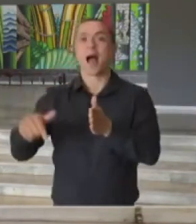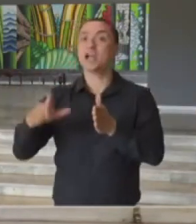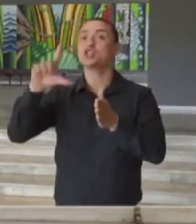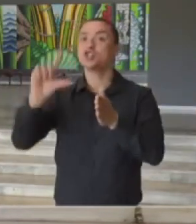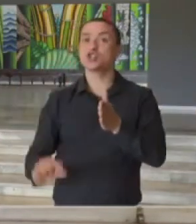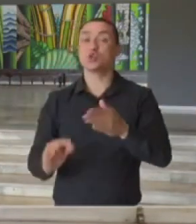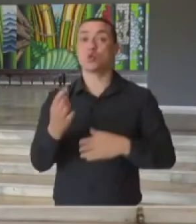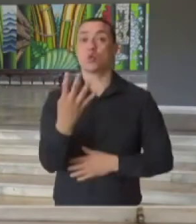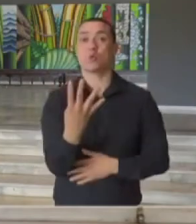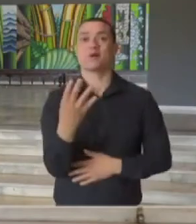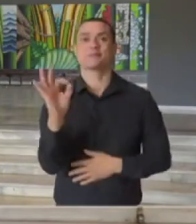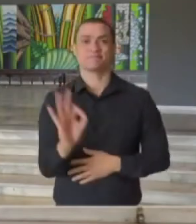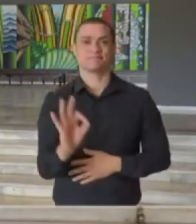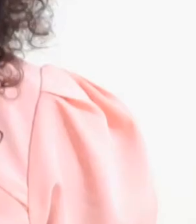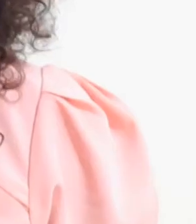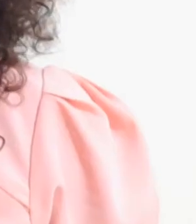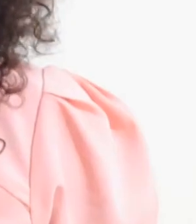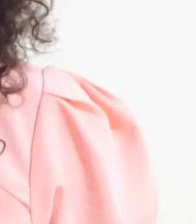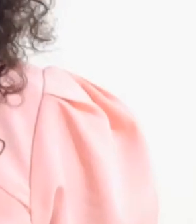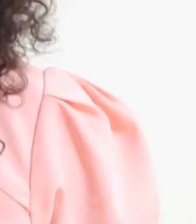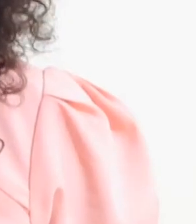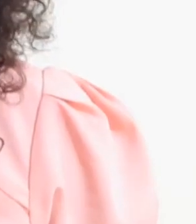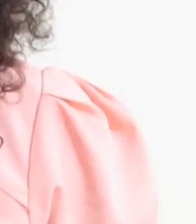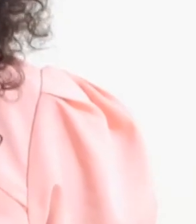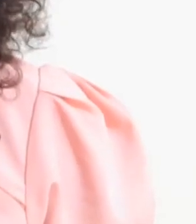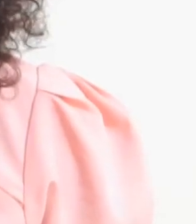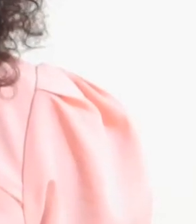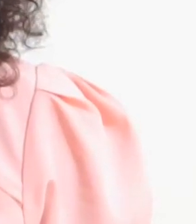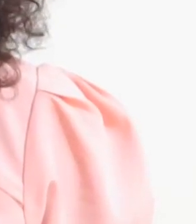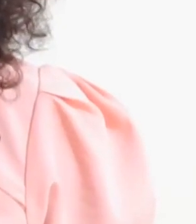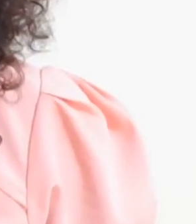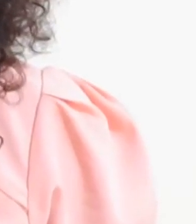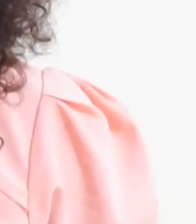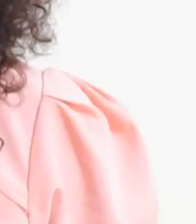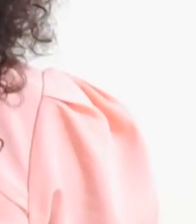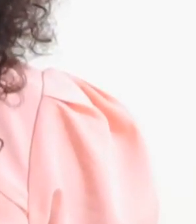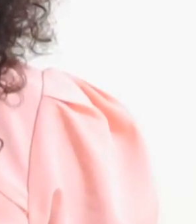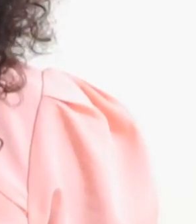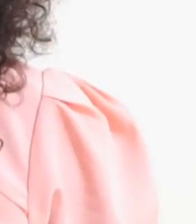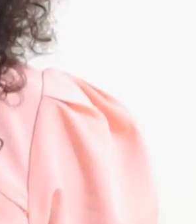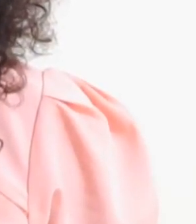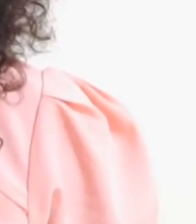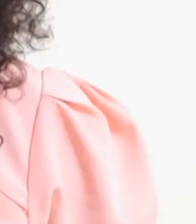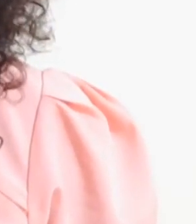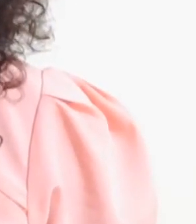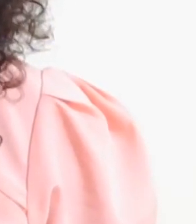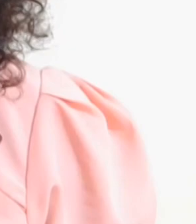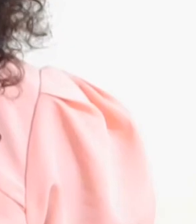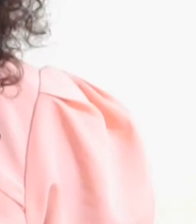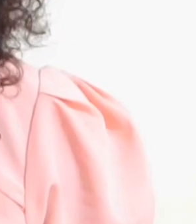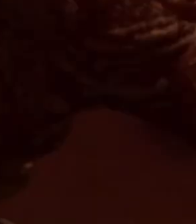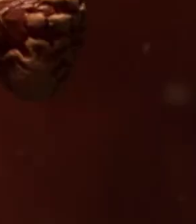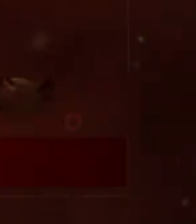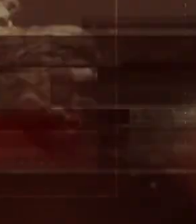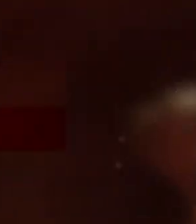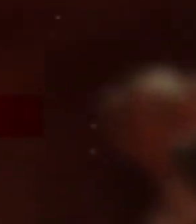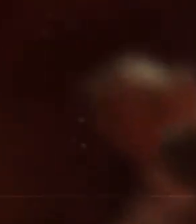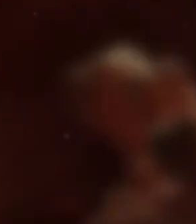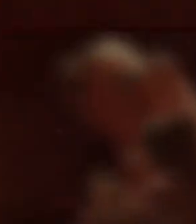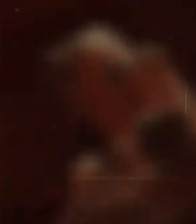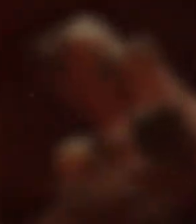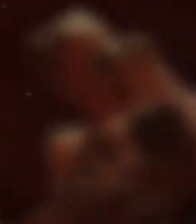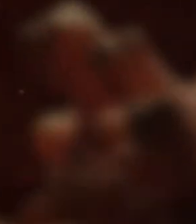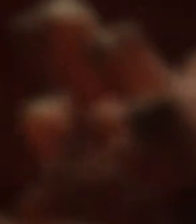uma queda de 4%. Bom, eu vou ficando por aqui. Andréia Marques, de casa, para a TV Câmara. E aí